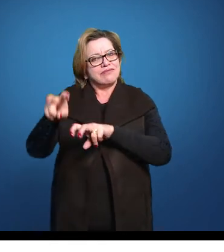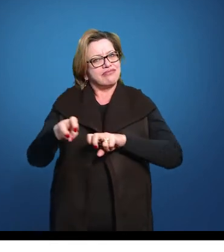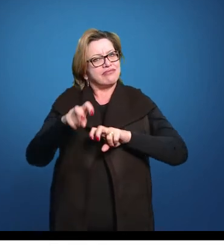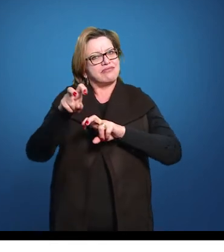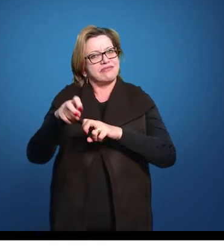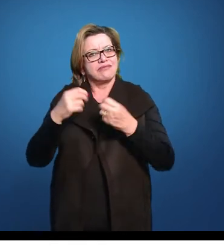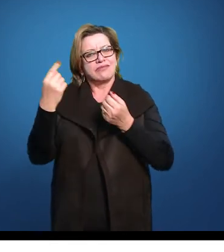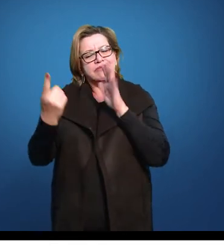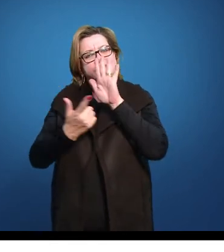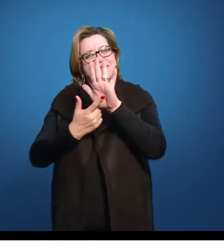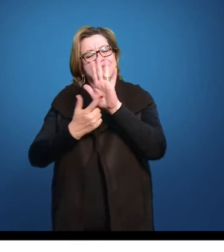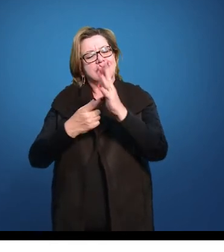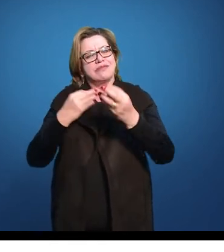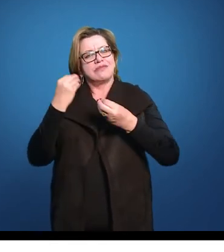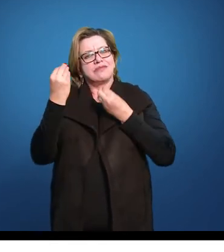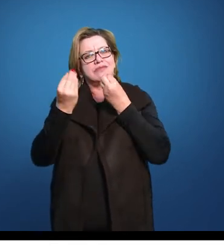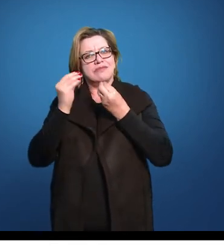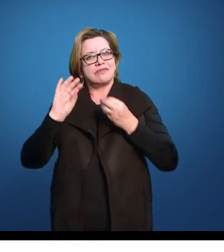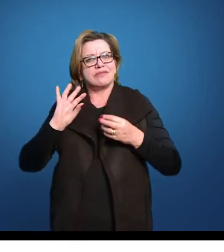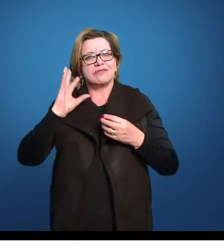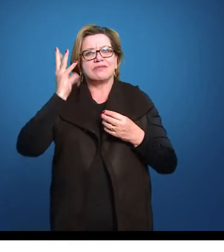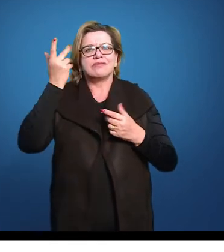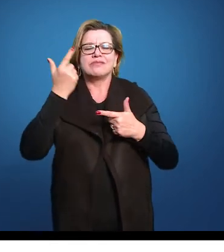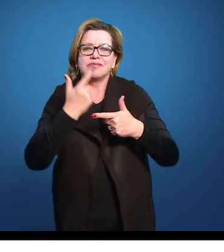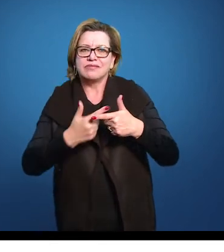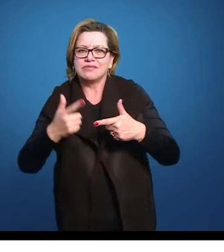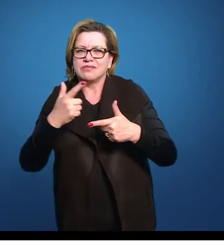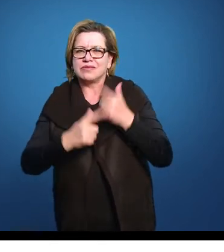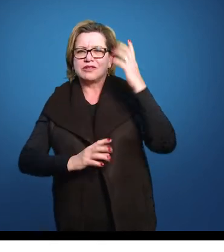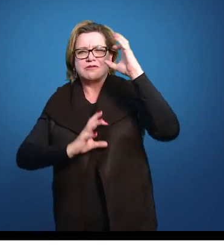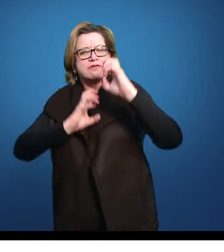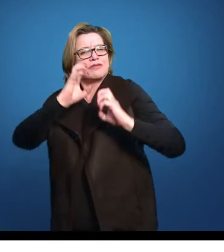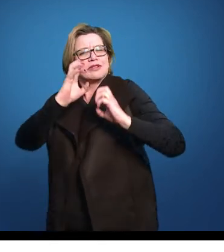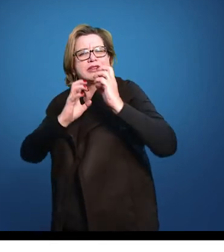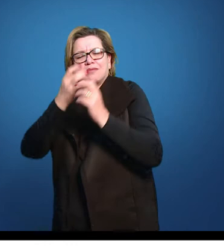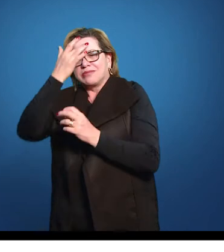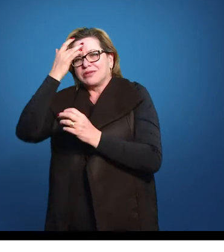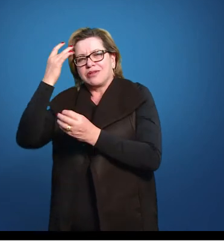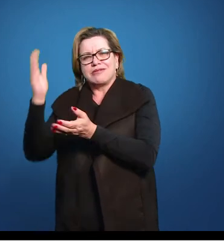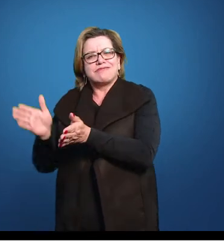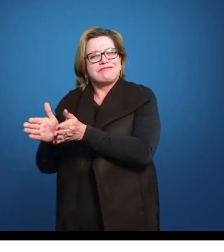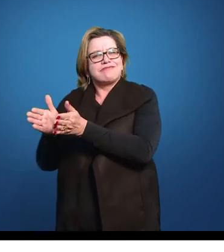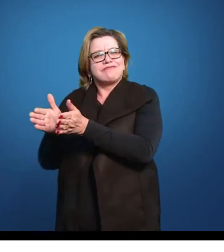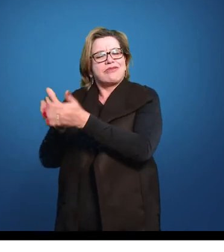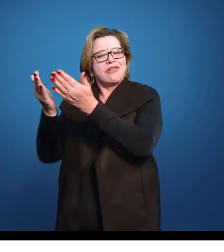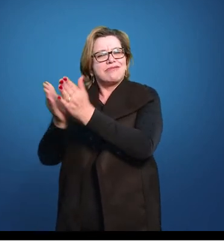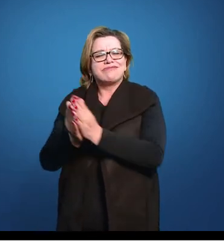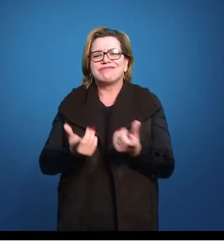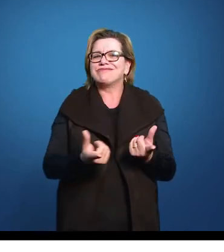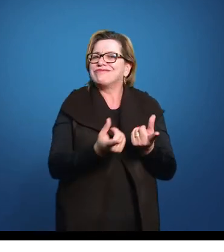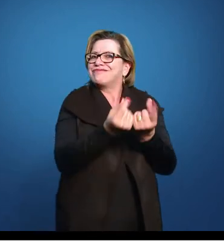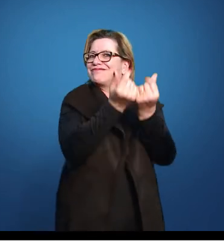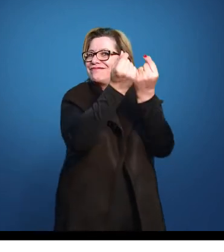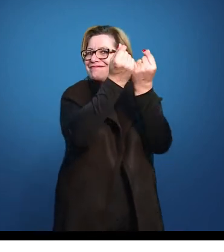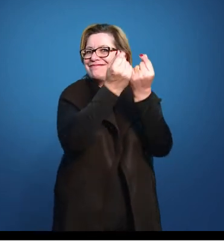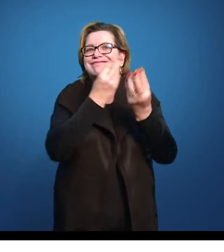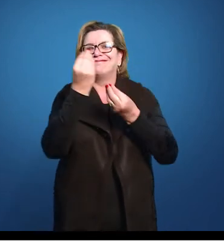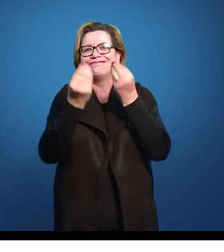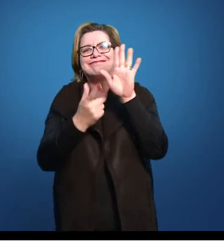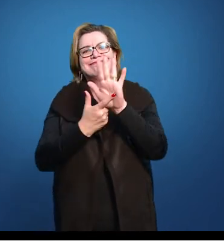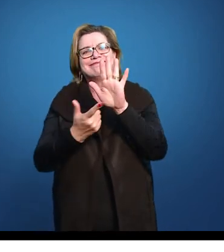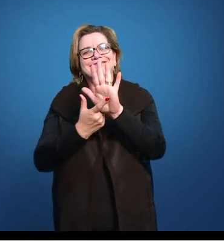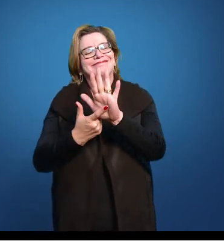vai falar de como acontecem essas tretas entre ricos e pobres e que é muito interessante também